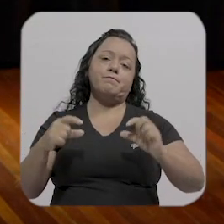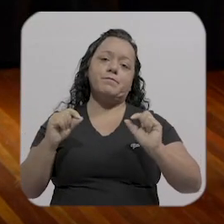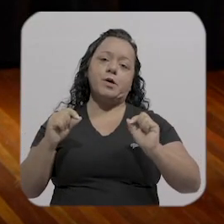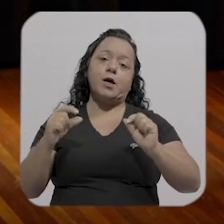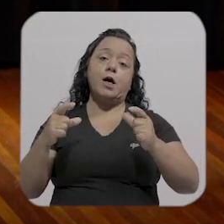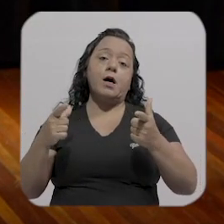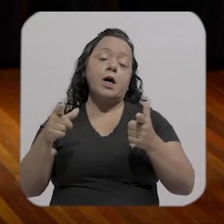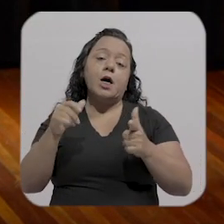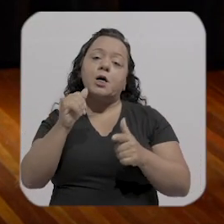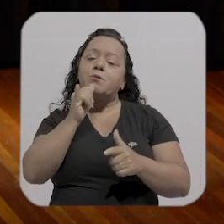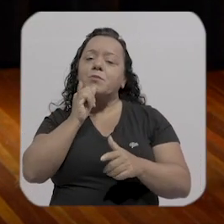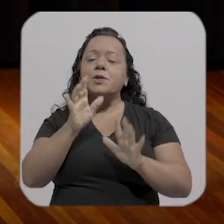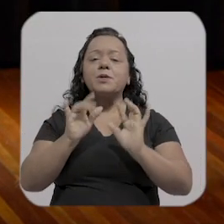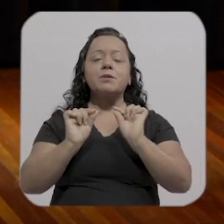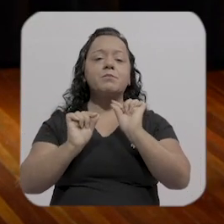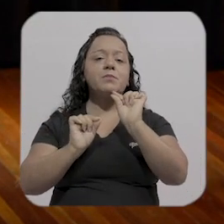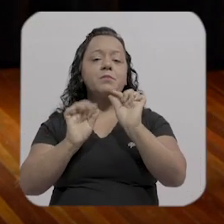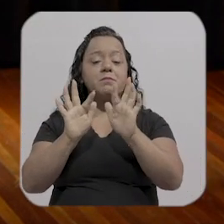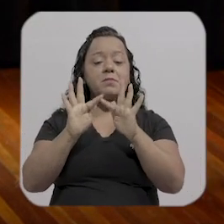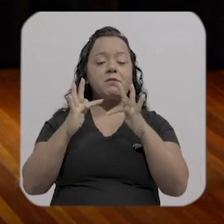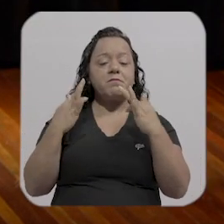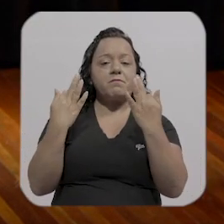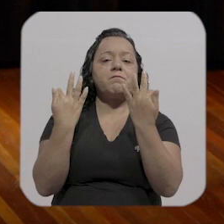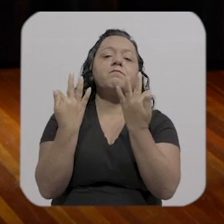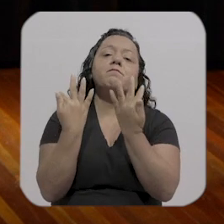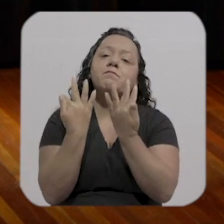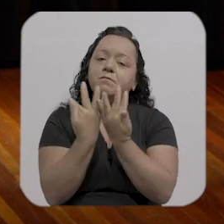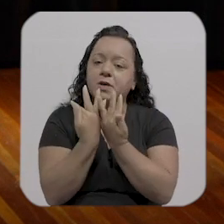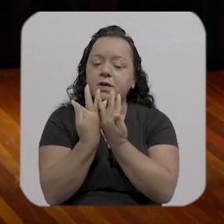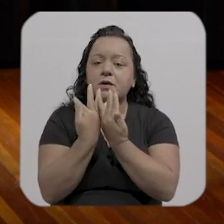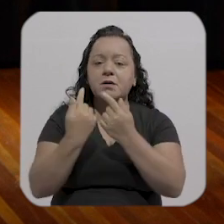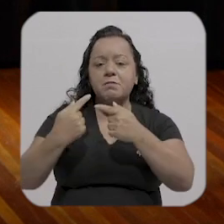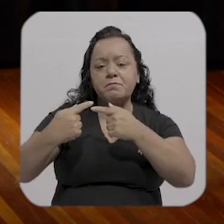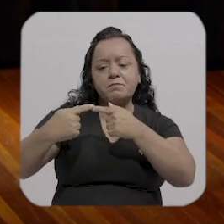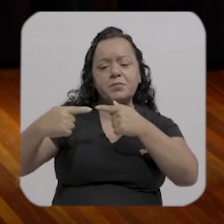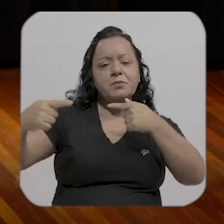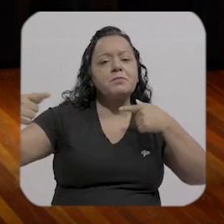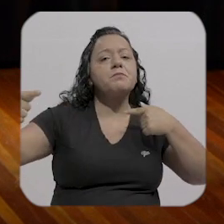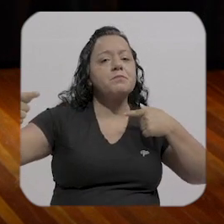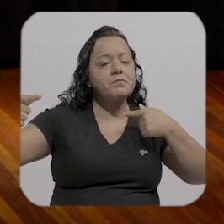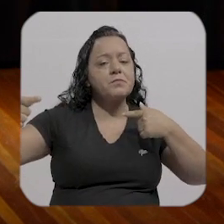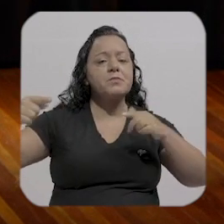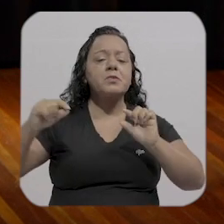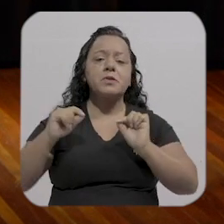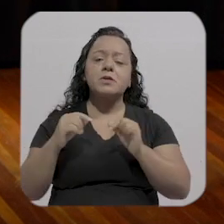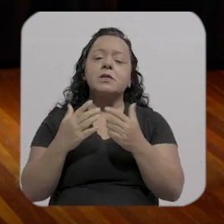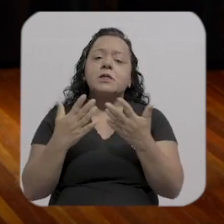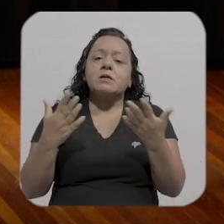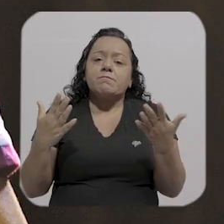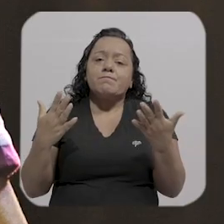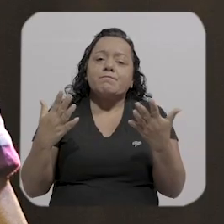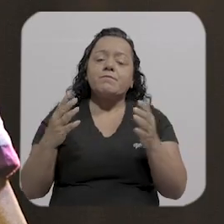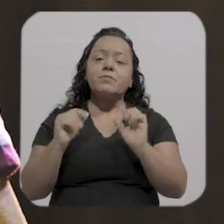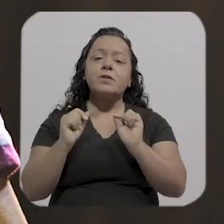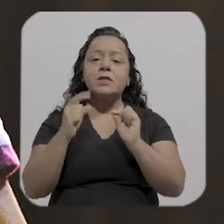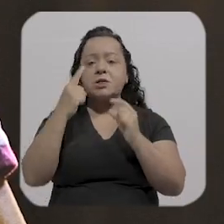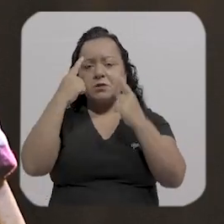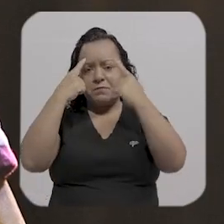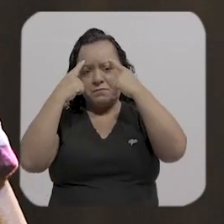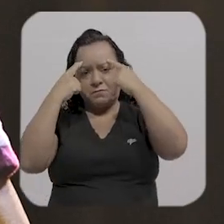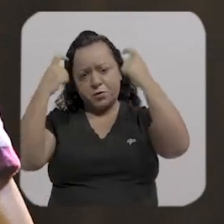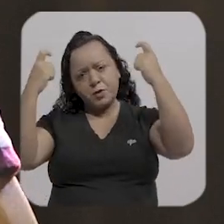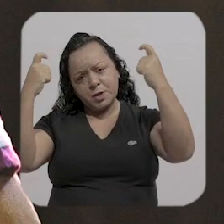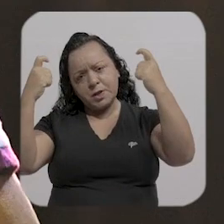Essa questão da minha família ter se rompido, né? De algum modo, por conta da